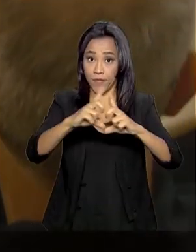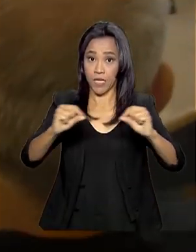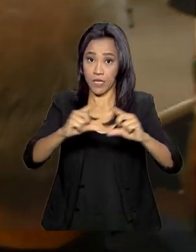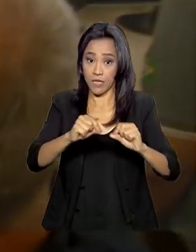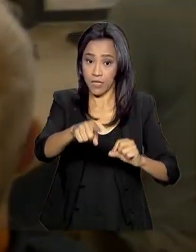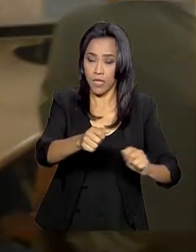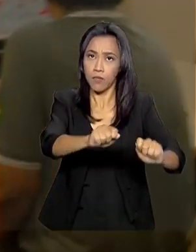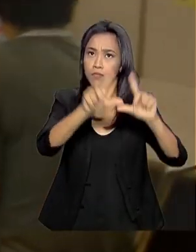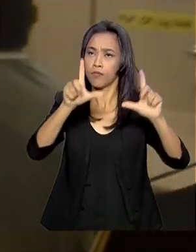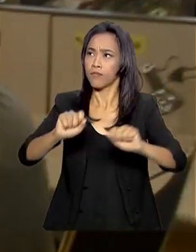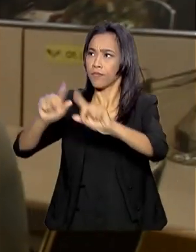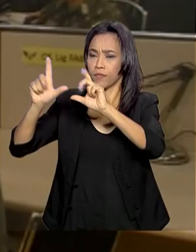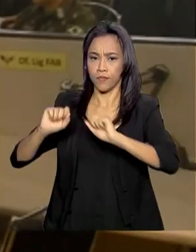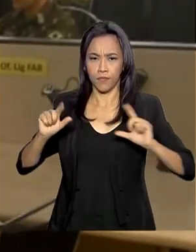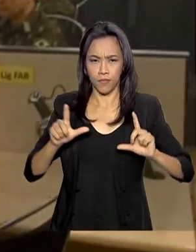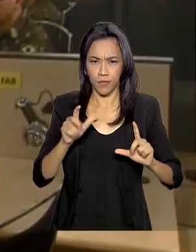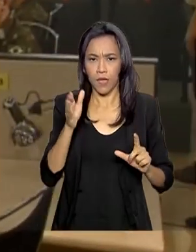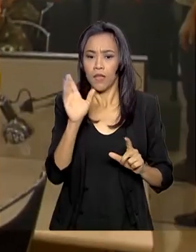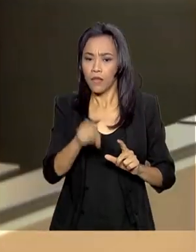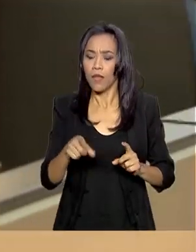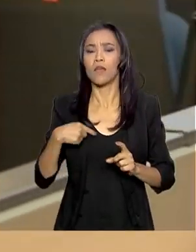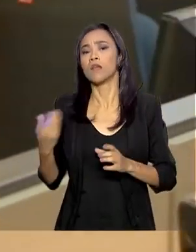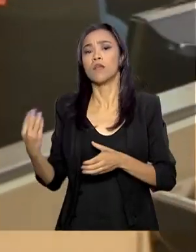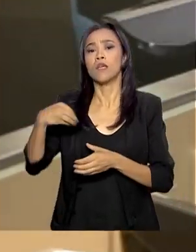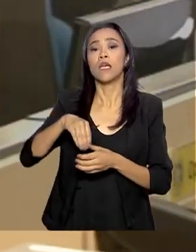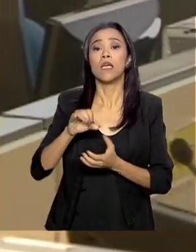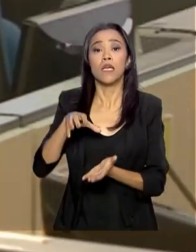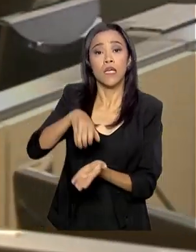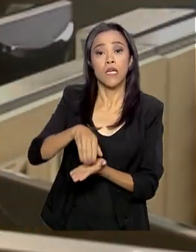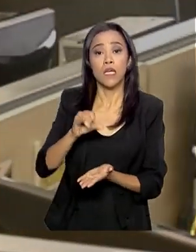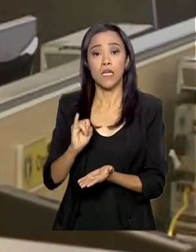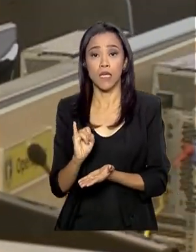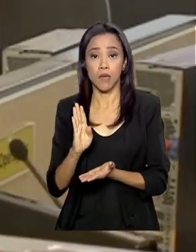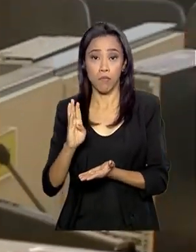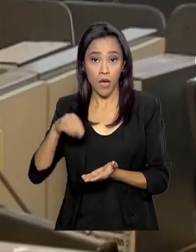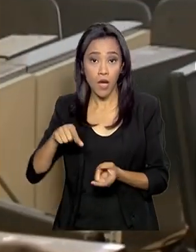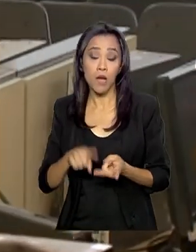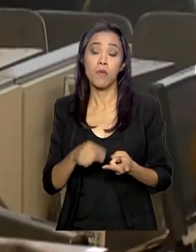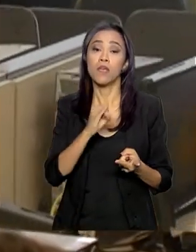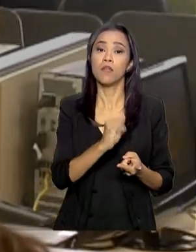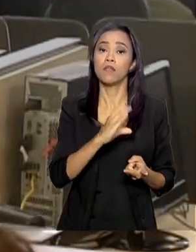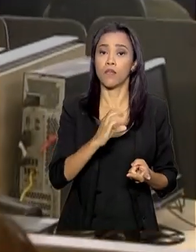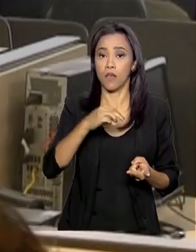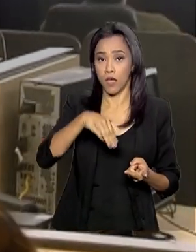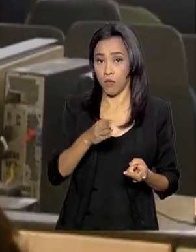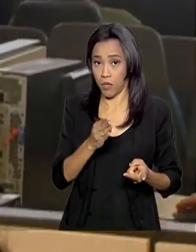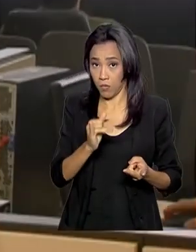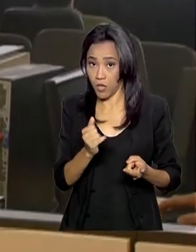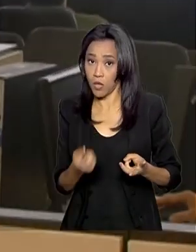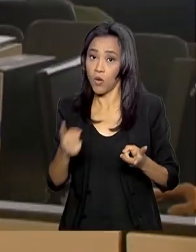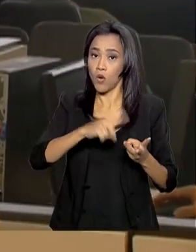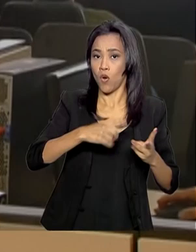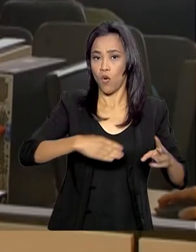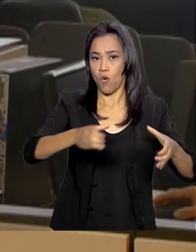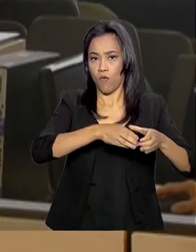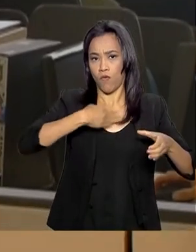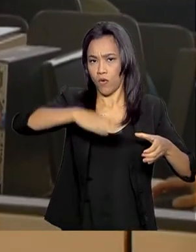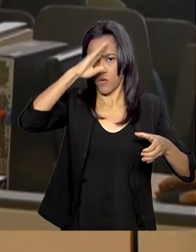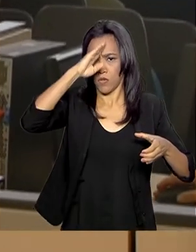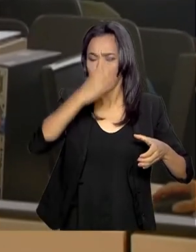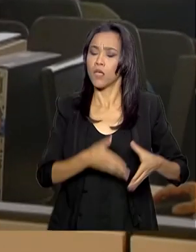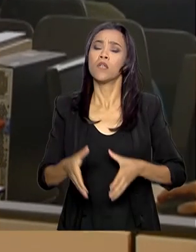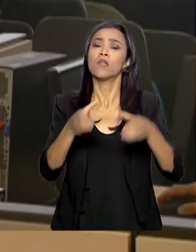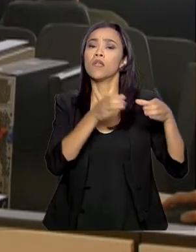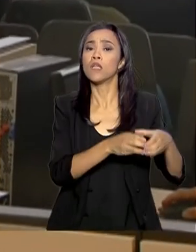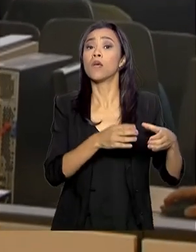reúne representantes de órgãos como o IBAMA, ICMBio, Forças Armadas, além dos Ministérios da Agricultura